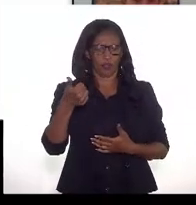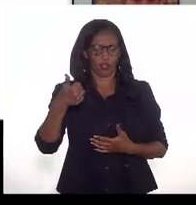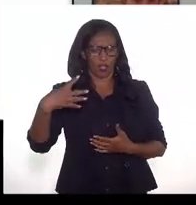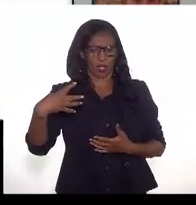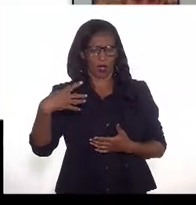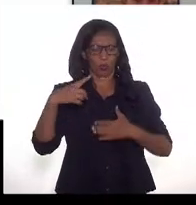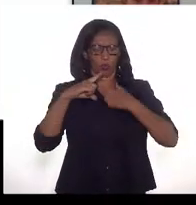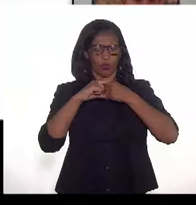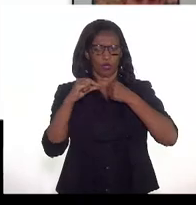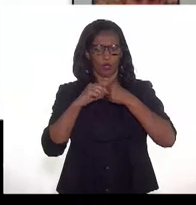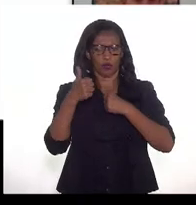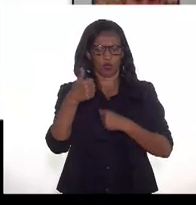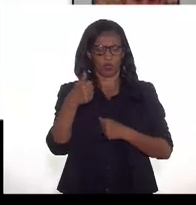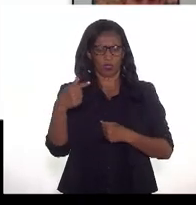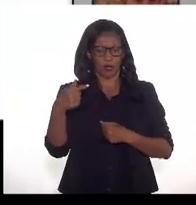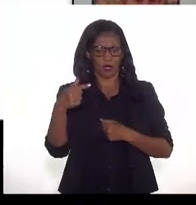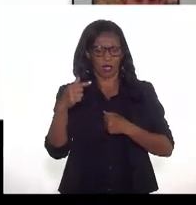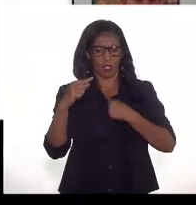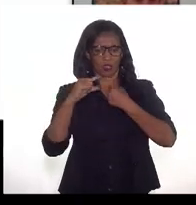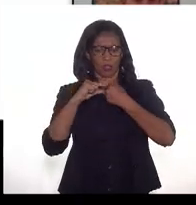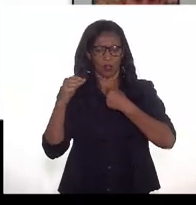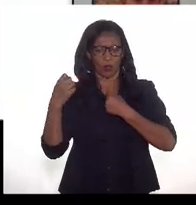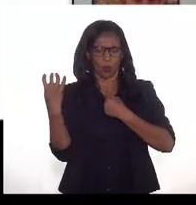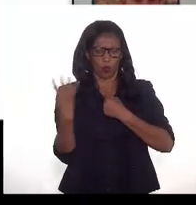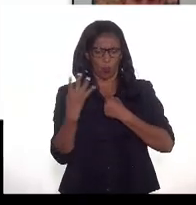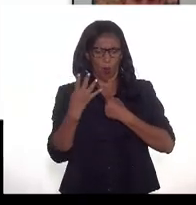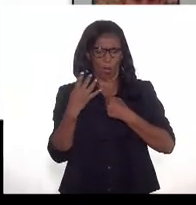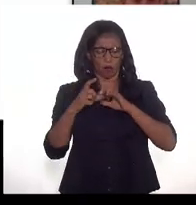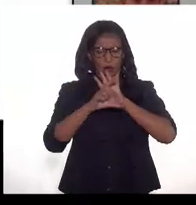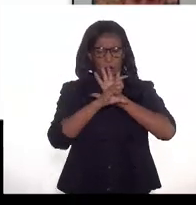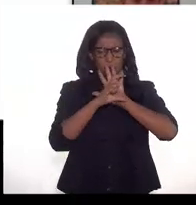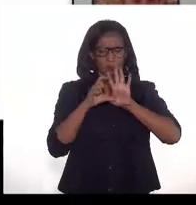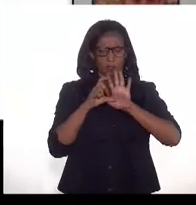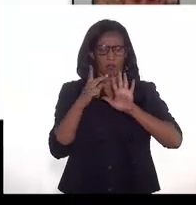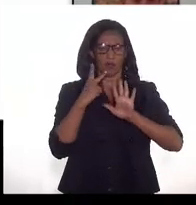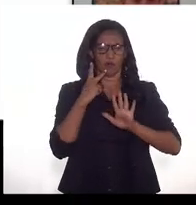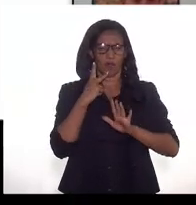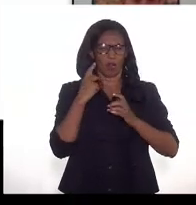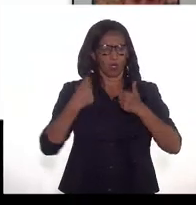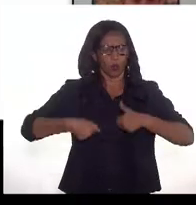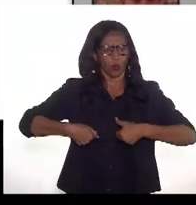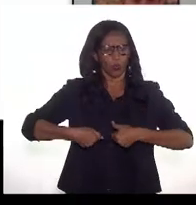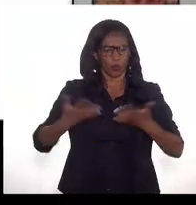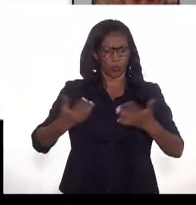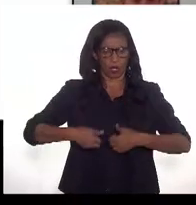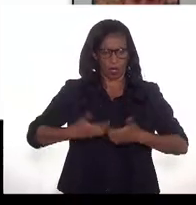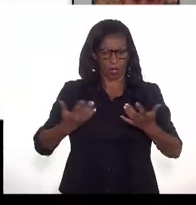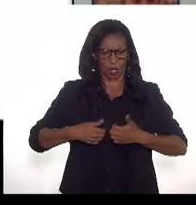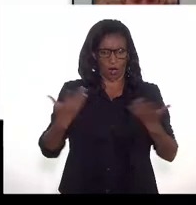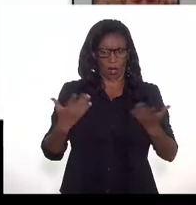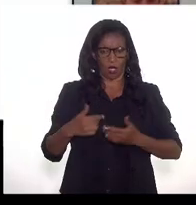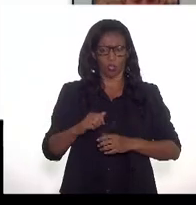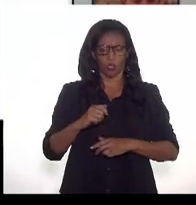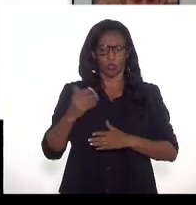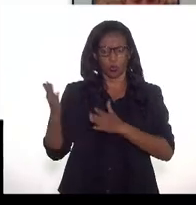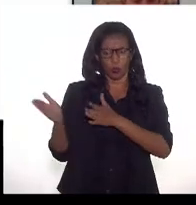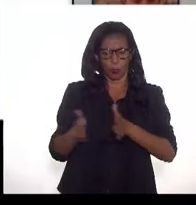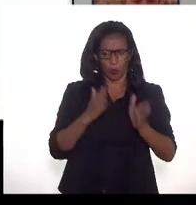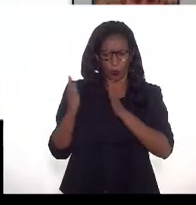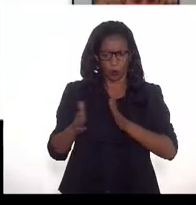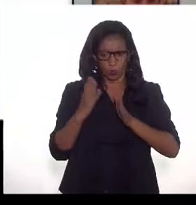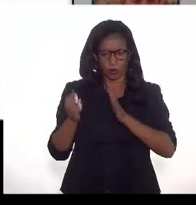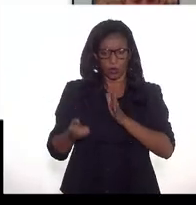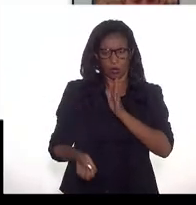17, parágrafo 4, determina que os gases relacionados à unidade de produção, e nesse caso o sistema de coleta e